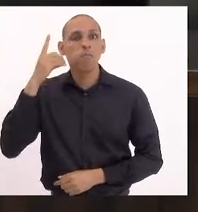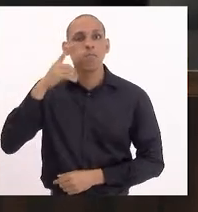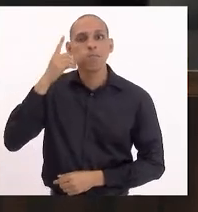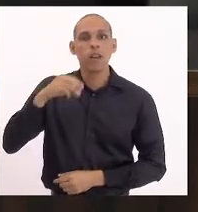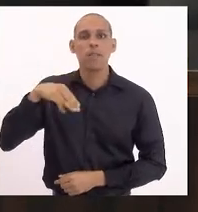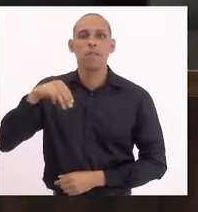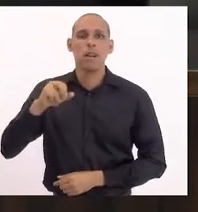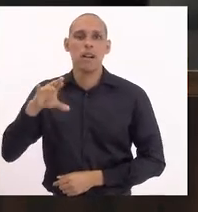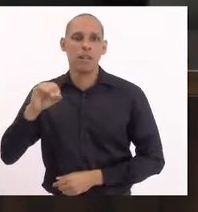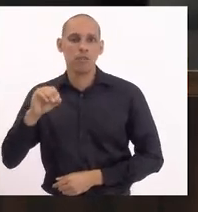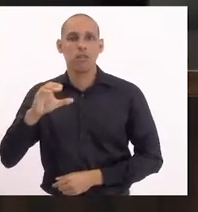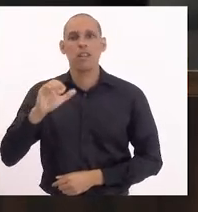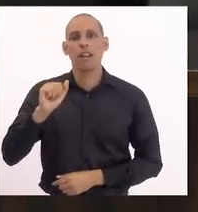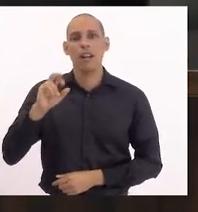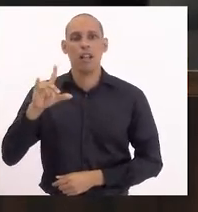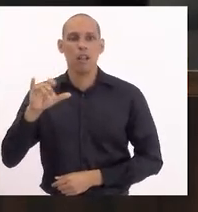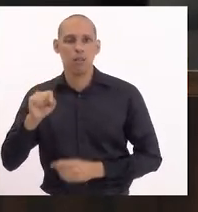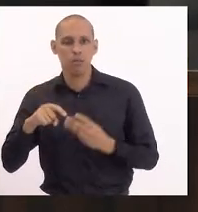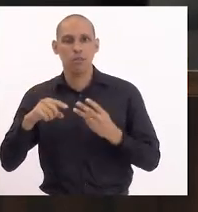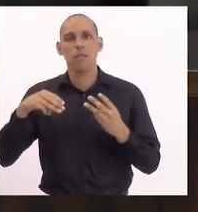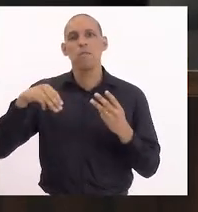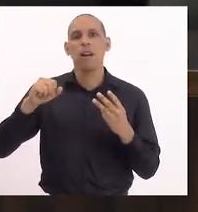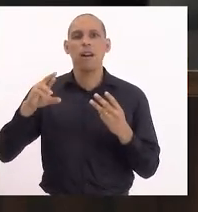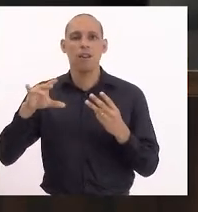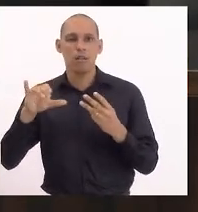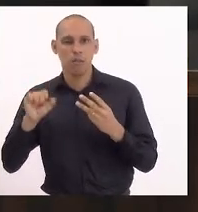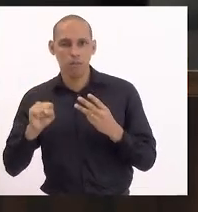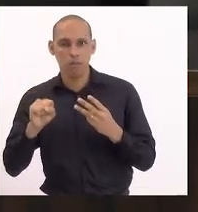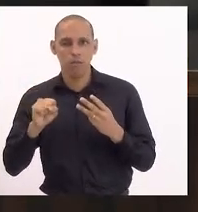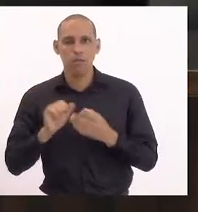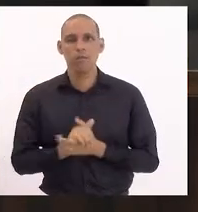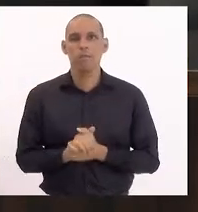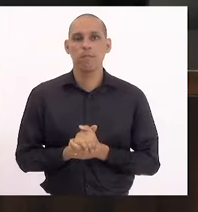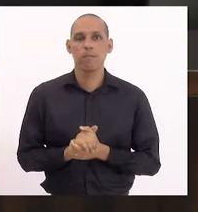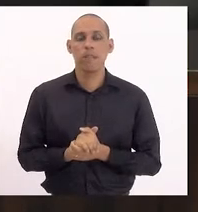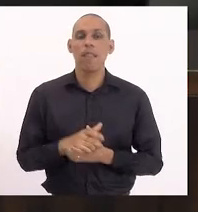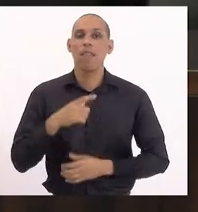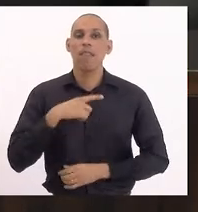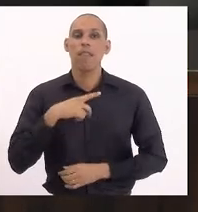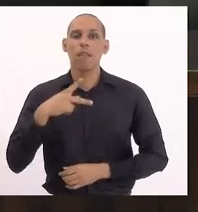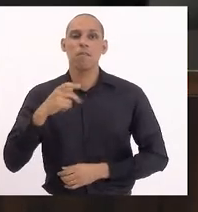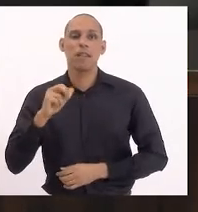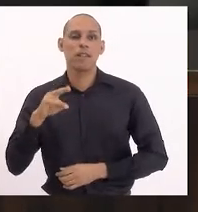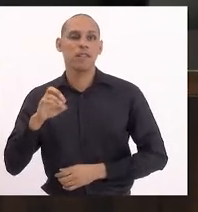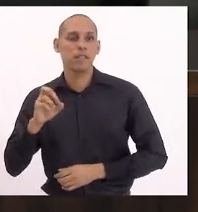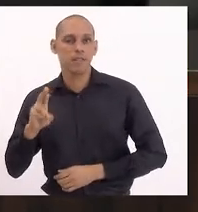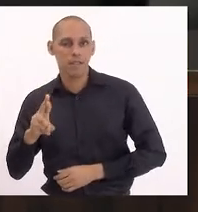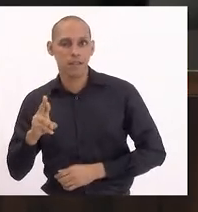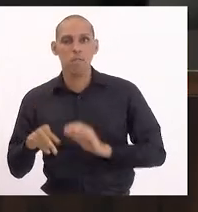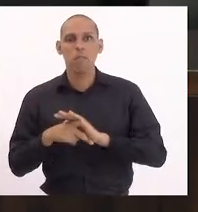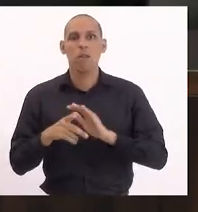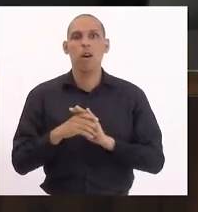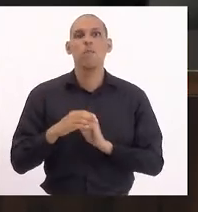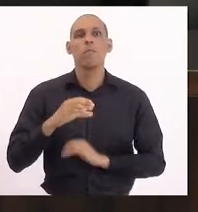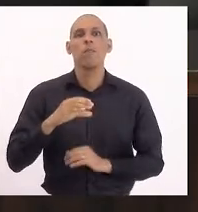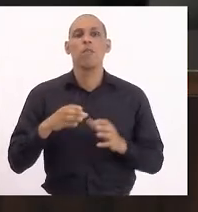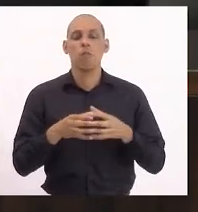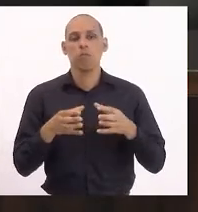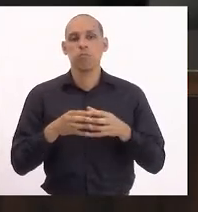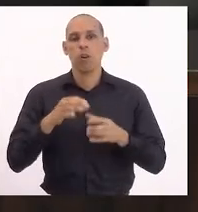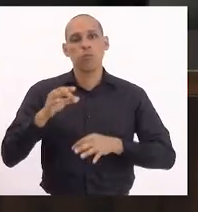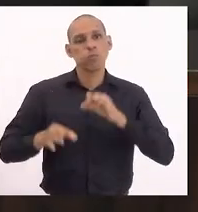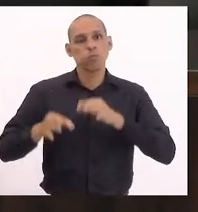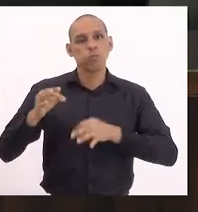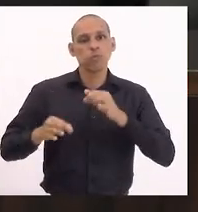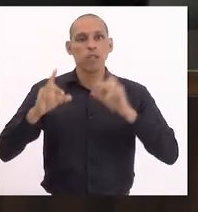Márcio Pacheco, Carlos Mink, e Márcio Canella, pendendo de pareceres das comissões de Constituição e Justiça, Direitos, Defesa dos